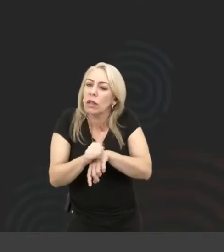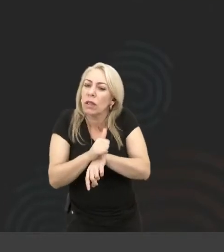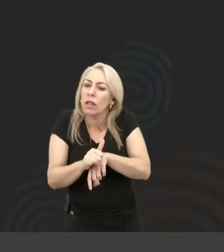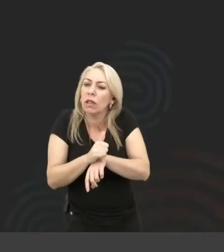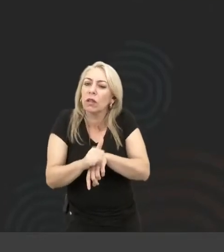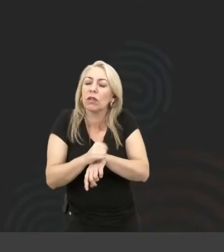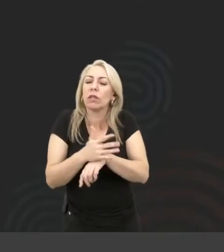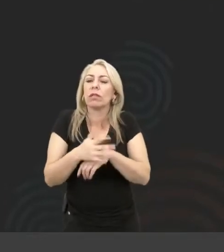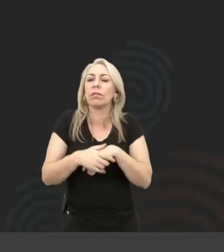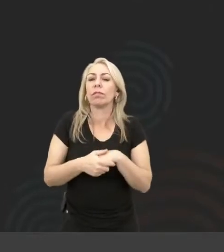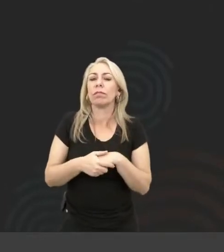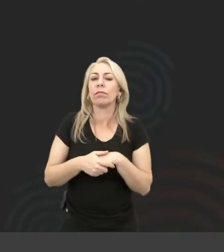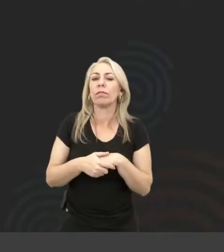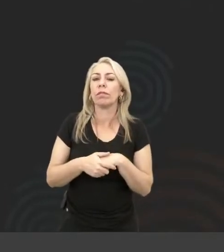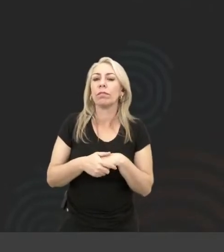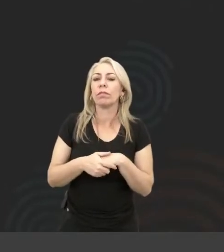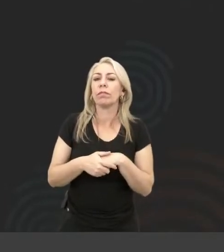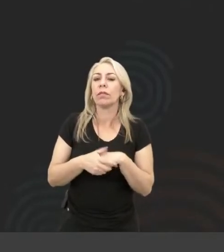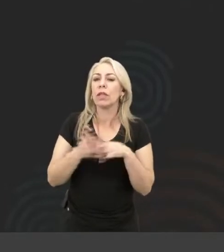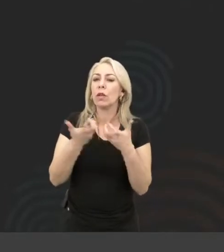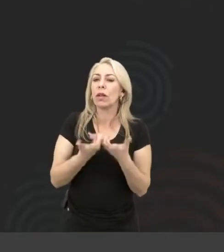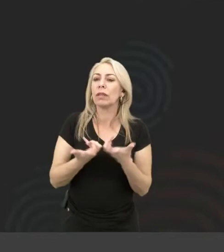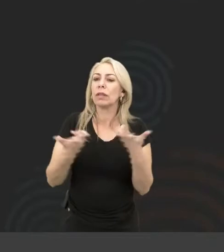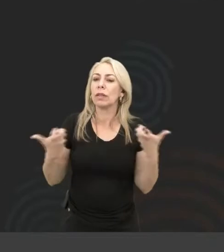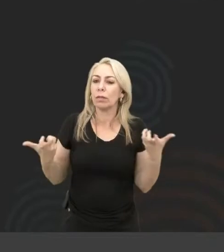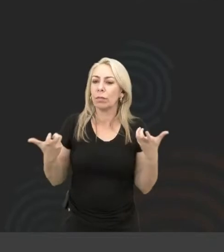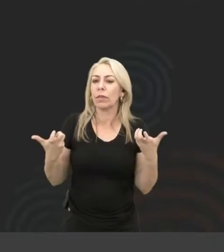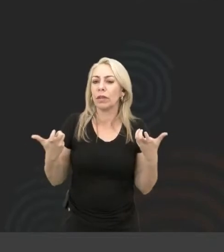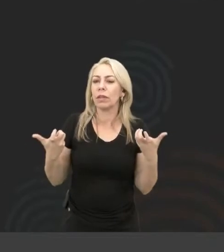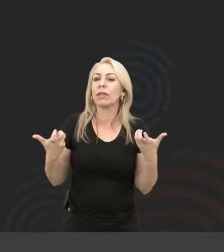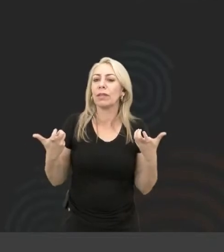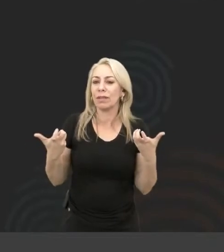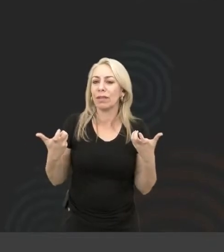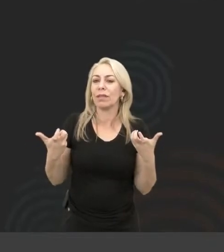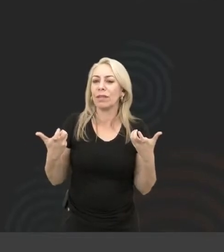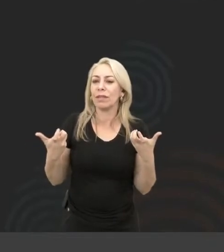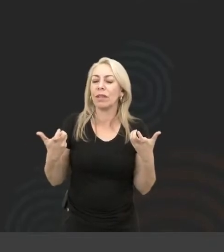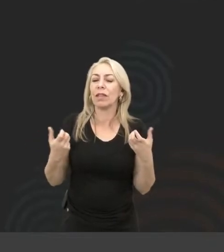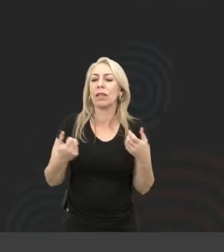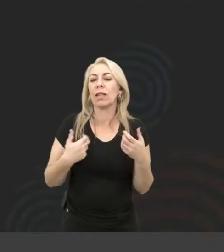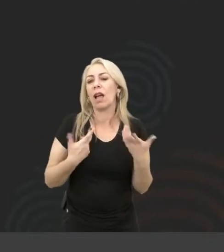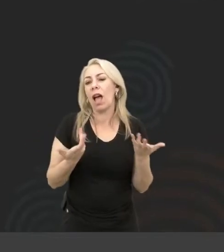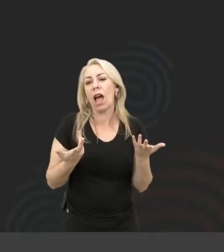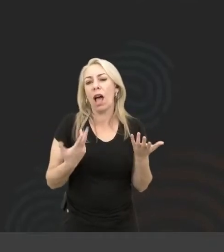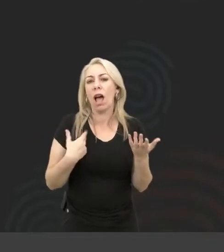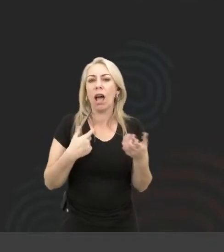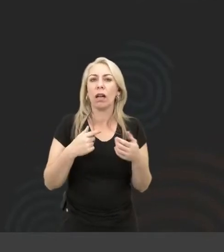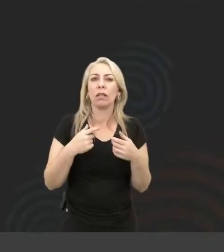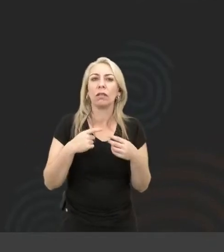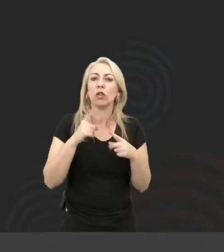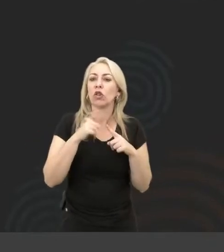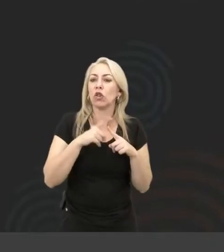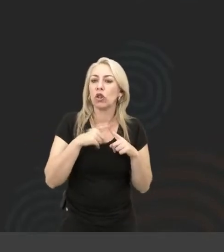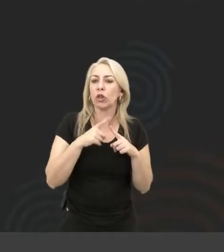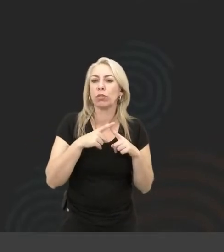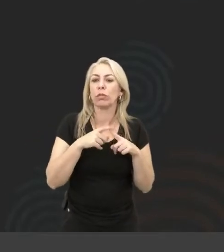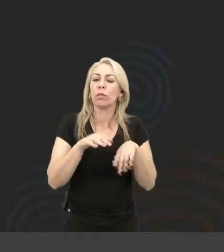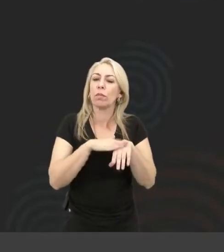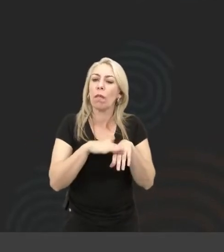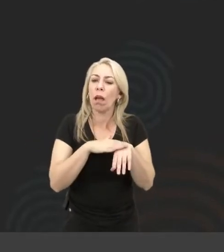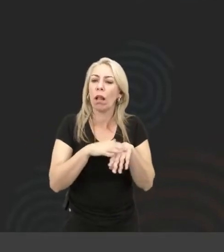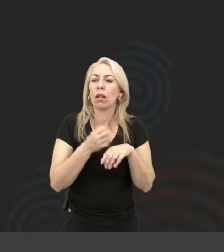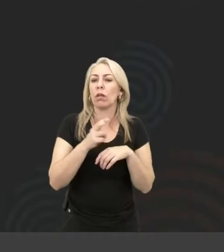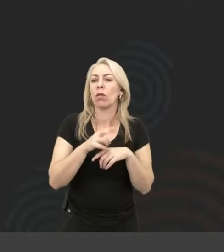que separam as pessoas, seja por cor da pele, seja por classe social,